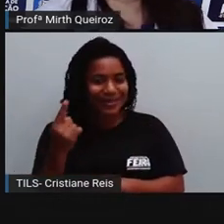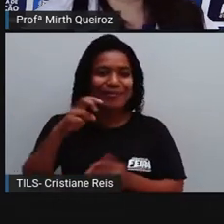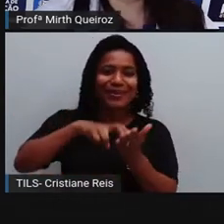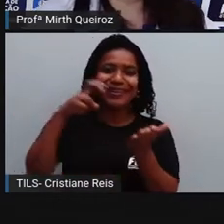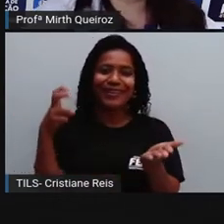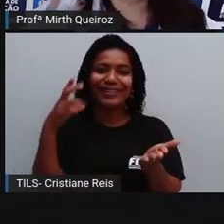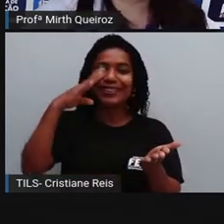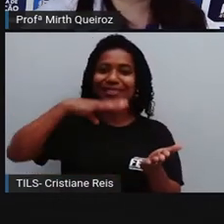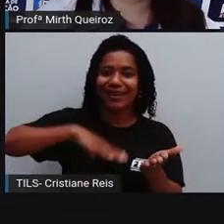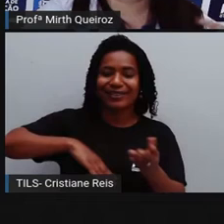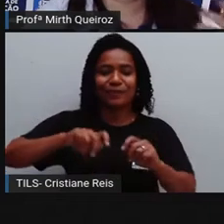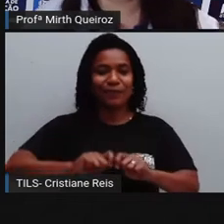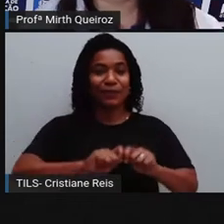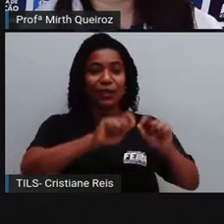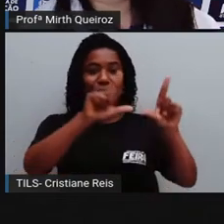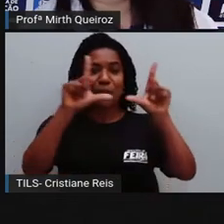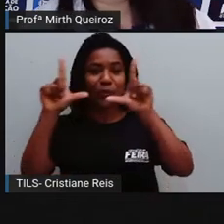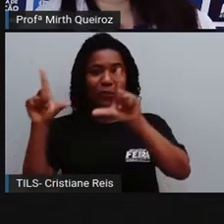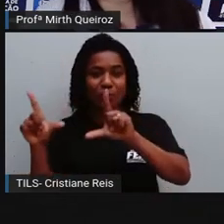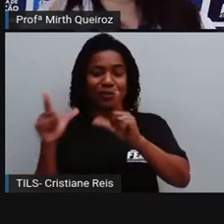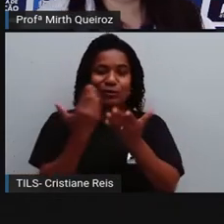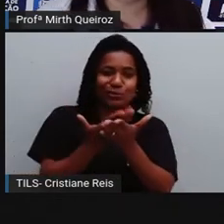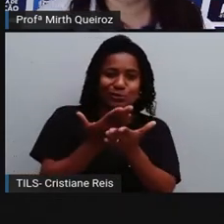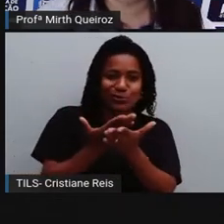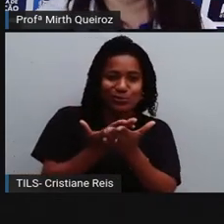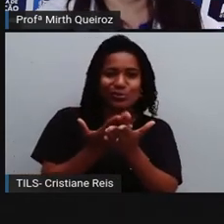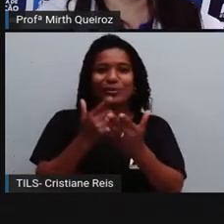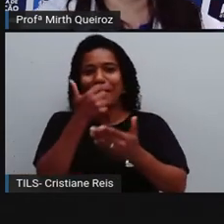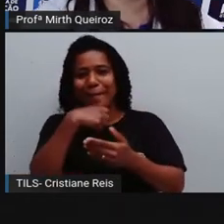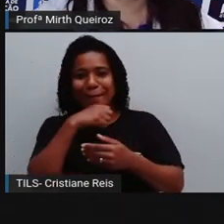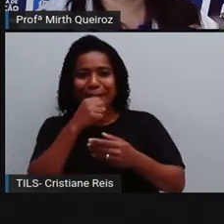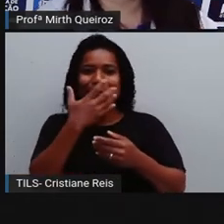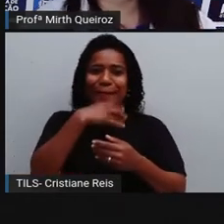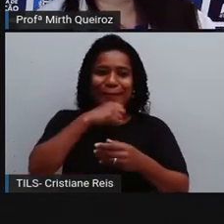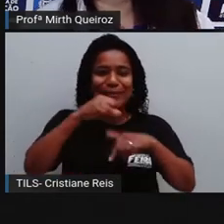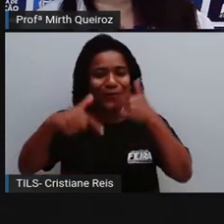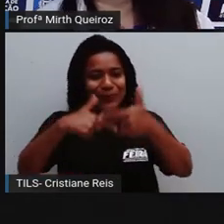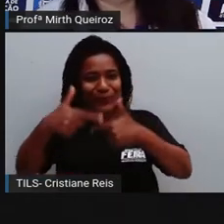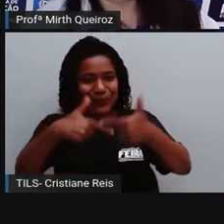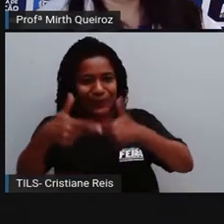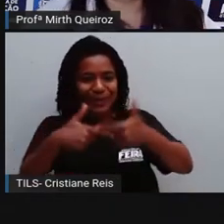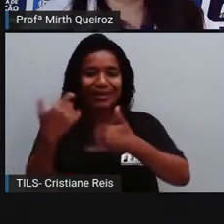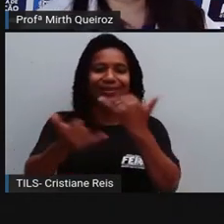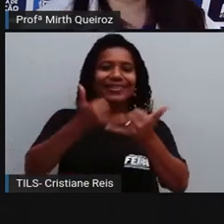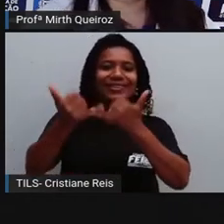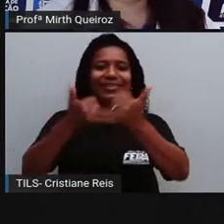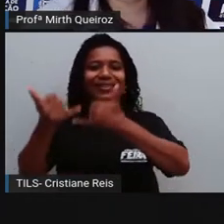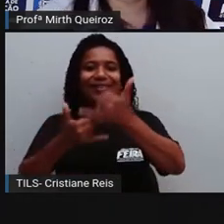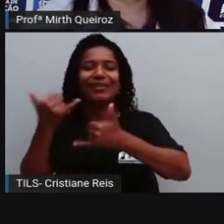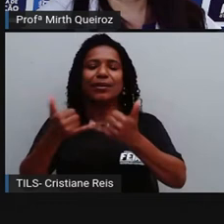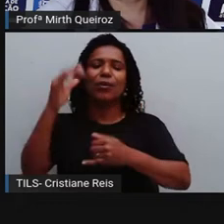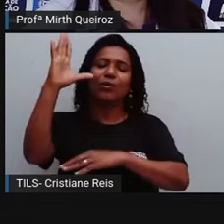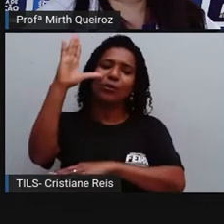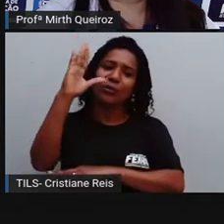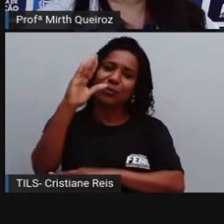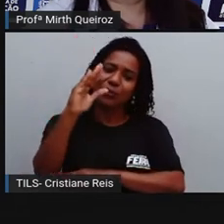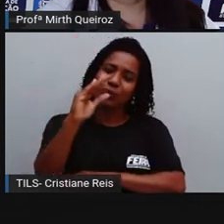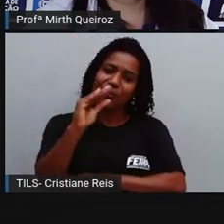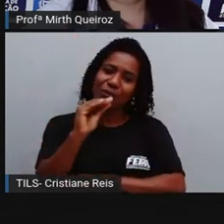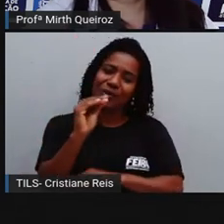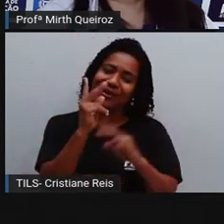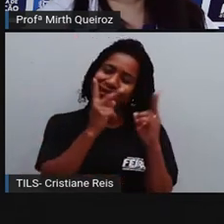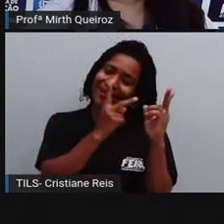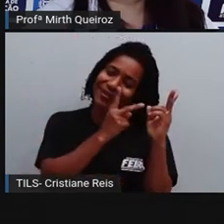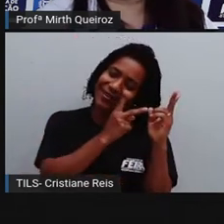tarde, geralmente, é o período que vocês vão estudar, que seus pais vão trabalhar. É o momento que vocês podem brincar. E a noite é o período que a gente vai